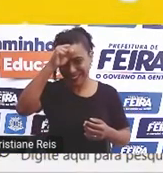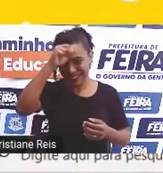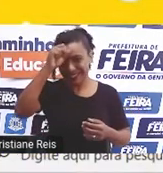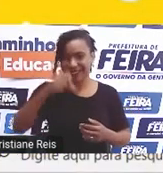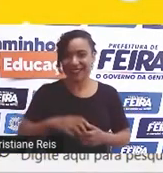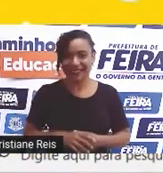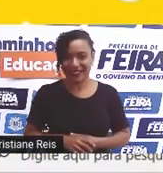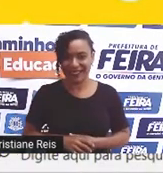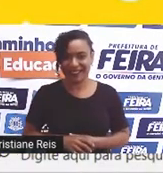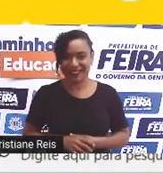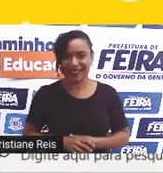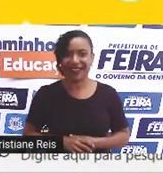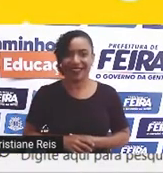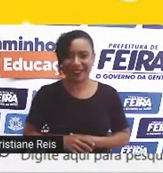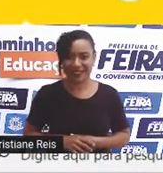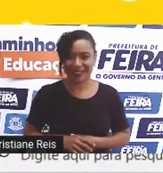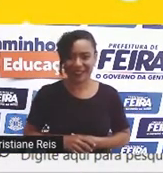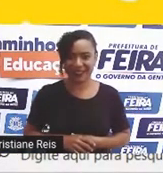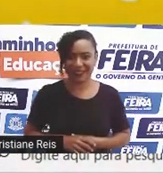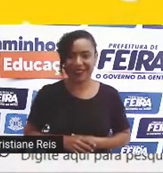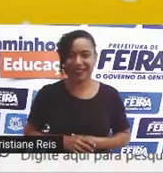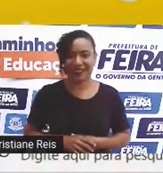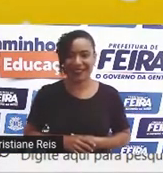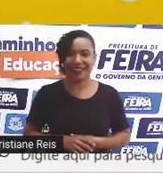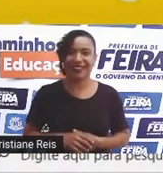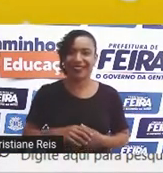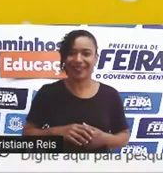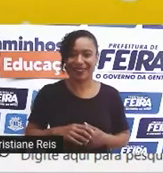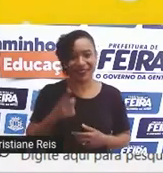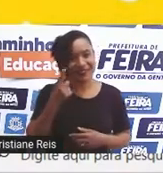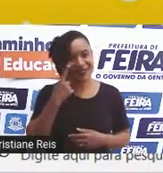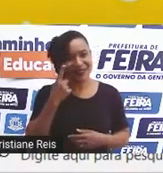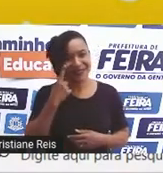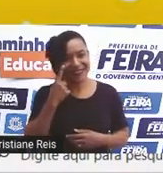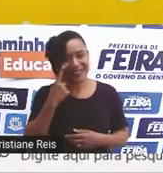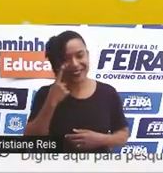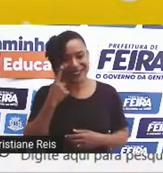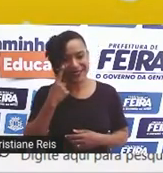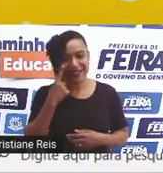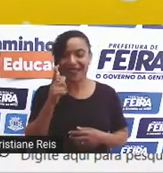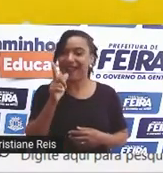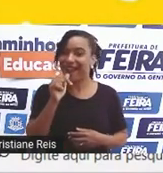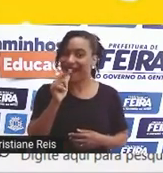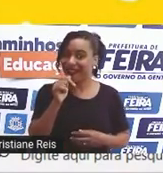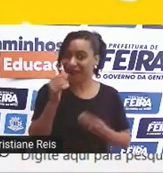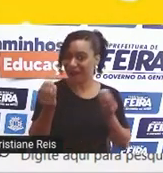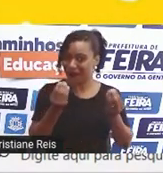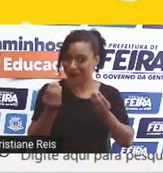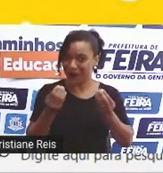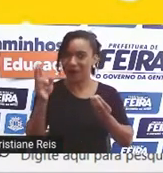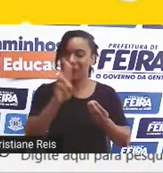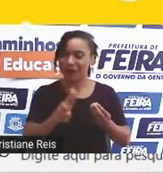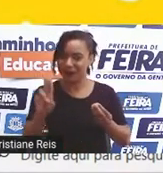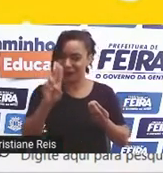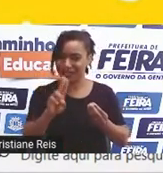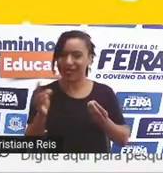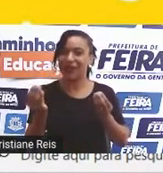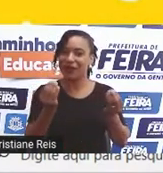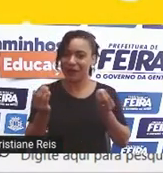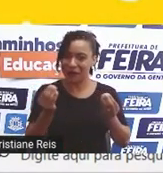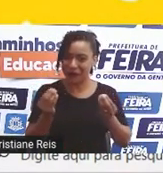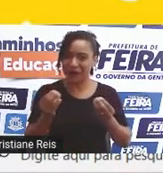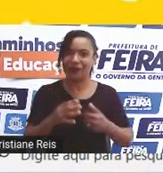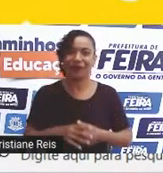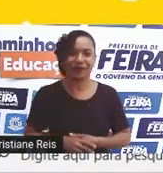nós iremos falar sobre a água. A água é muito importante para todos